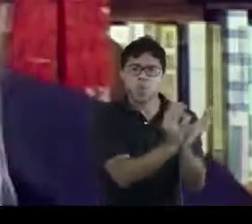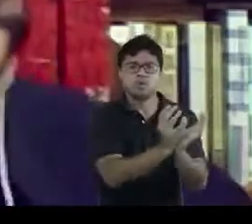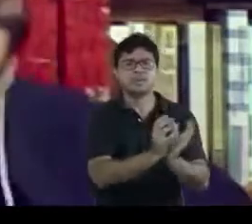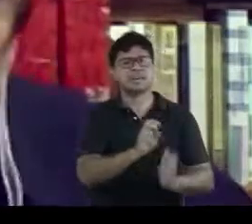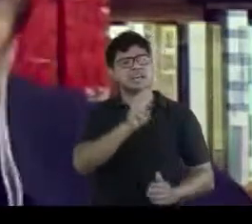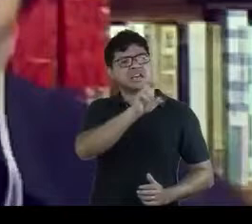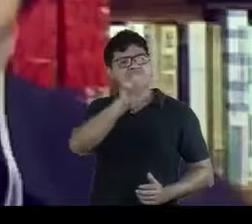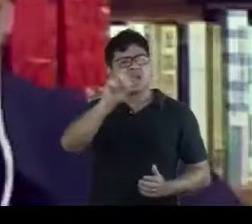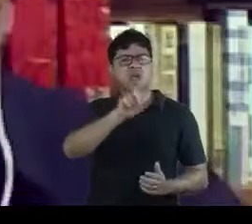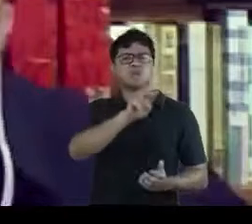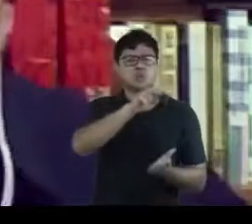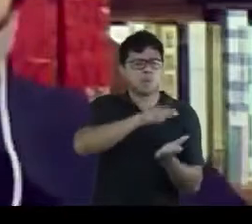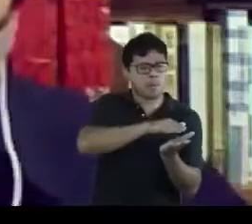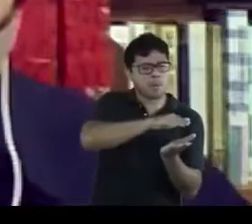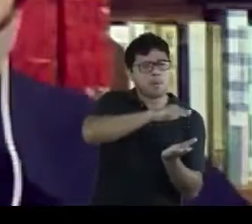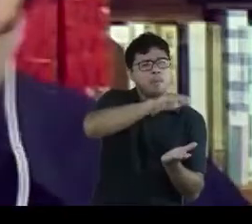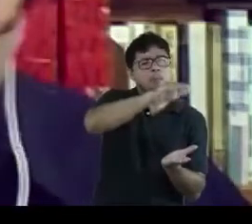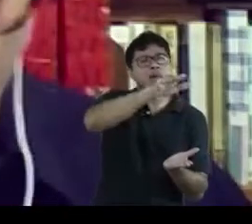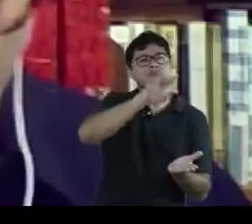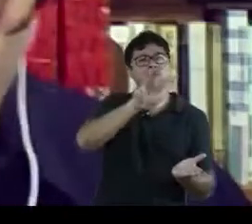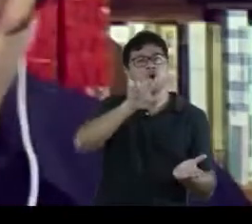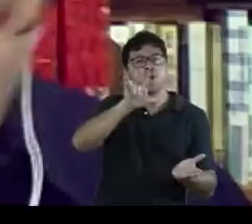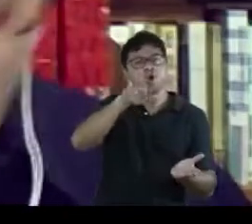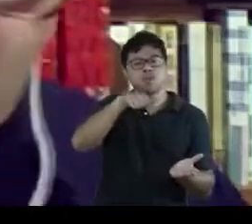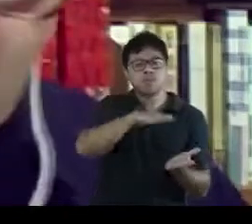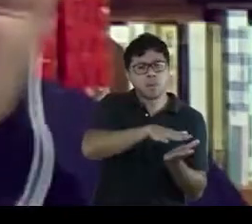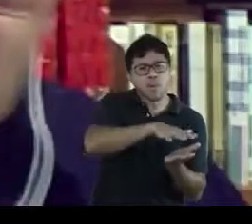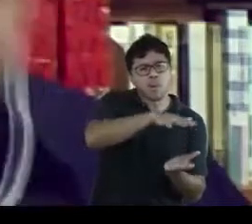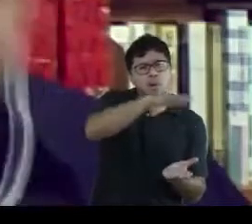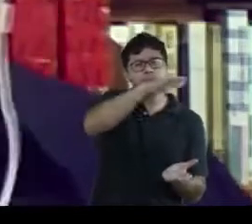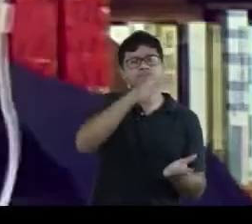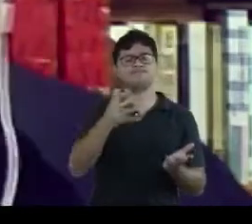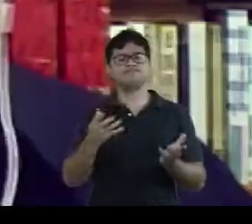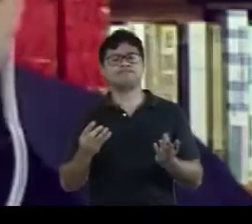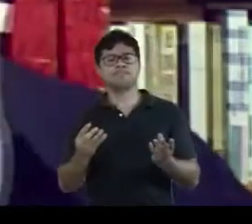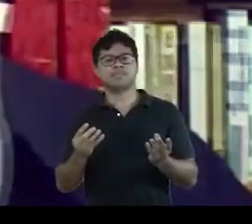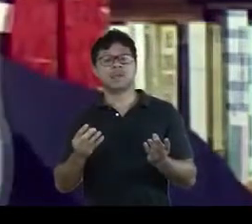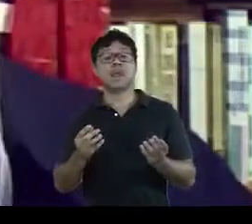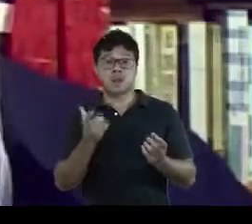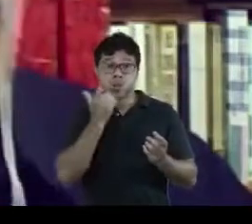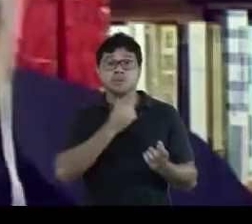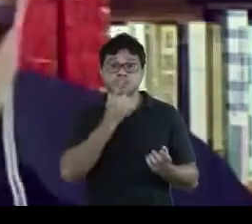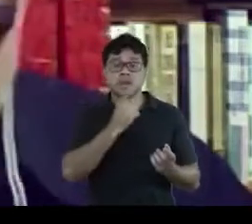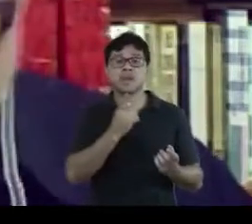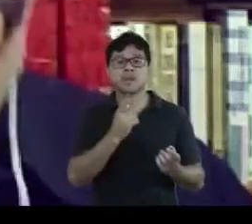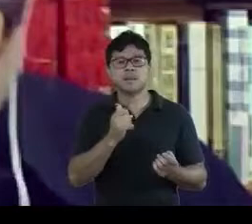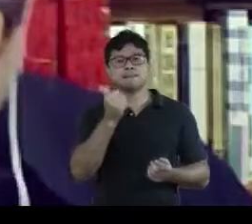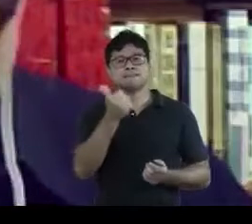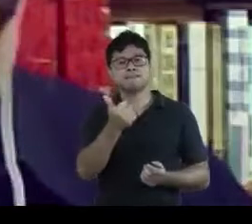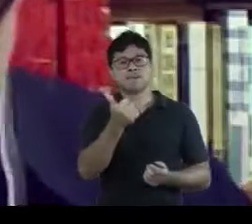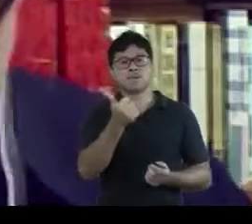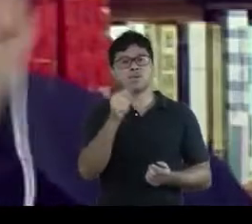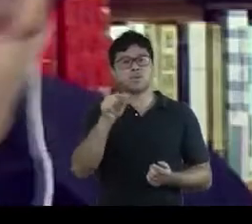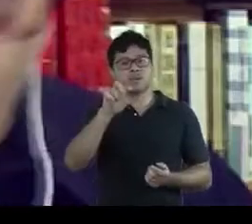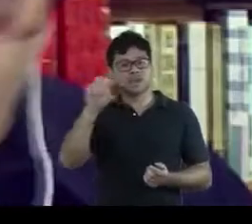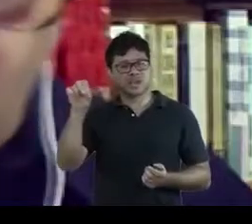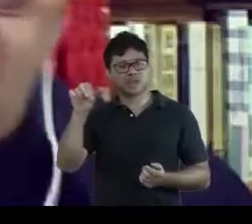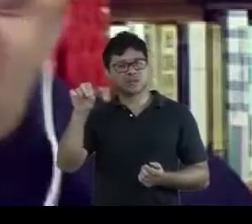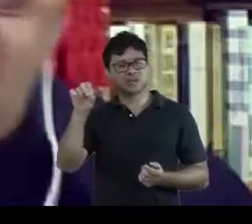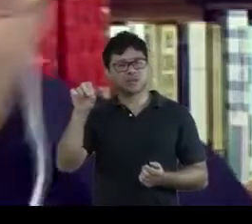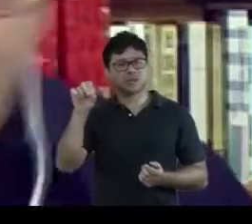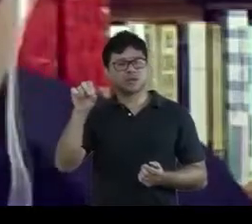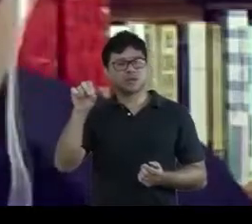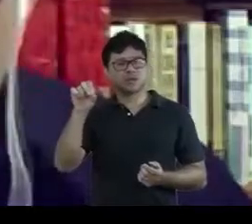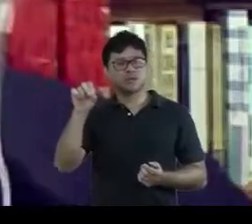500 volumes em 12, ele consegue oferecer 1.500 volumes em 18,